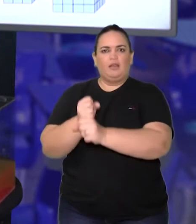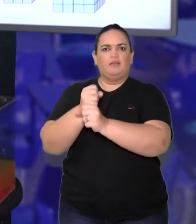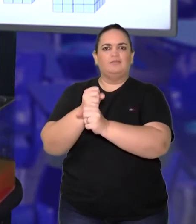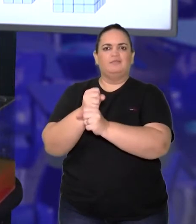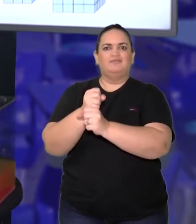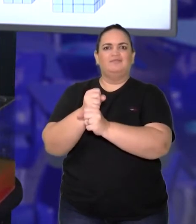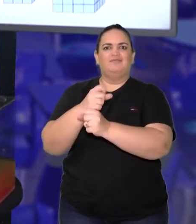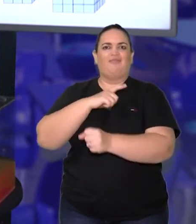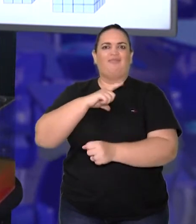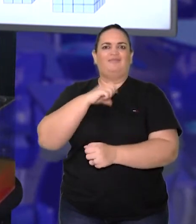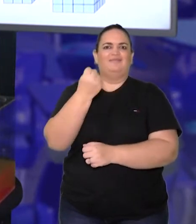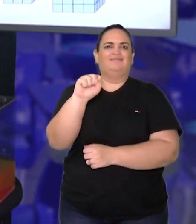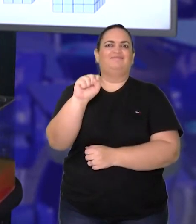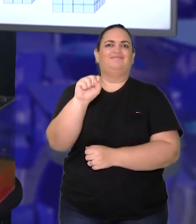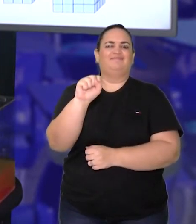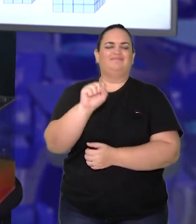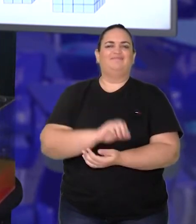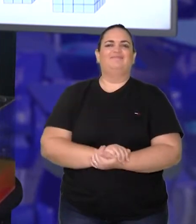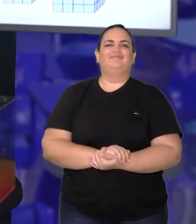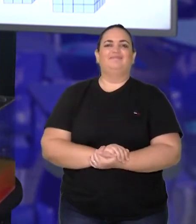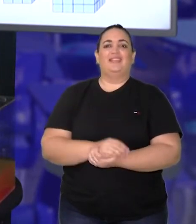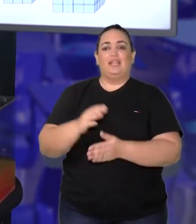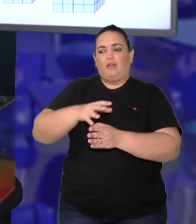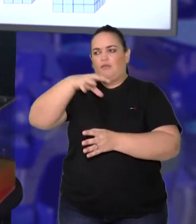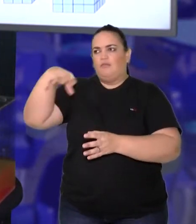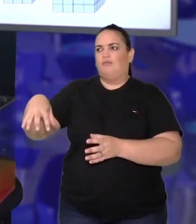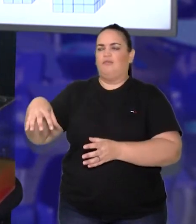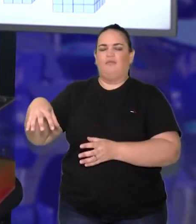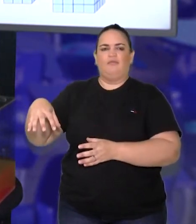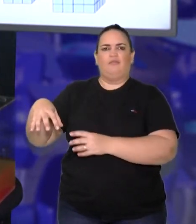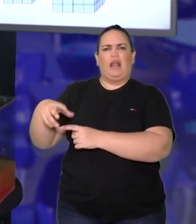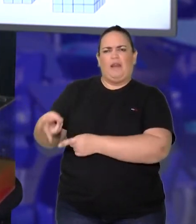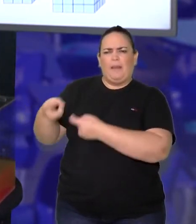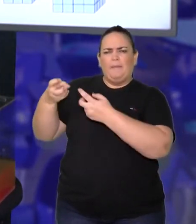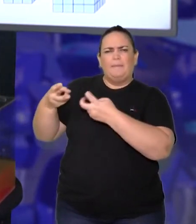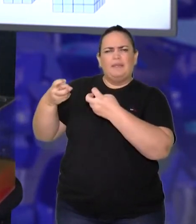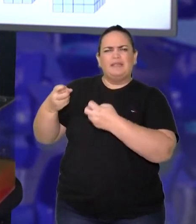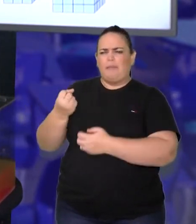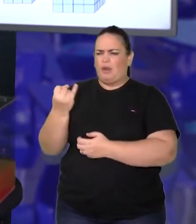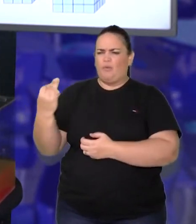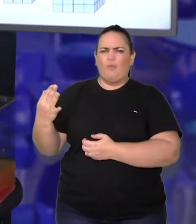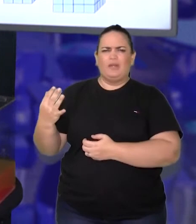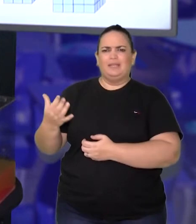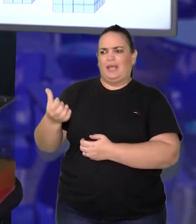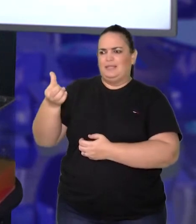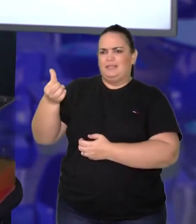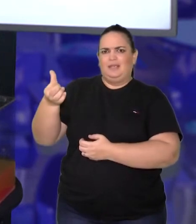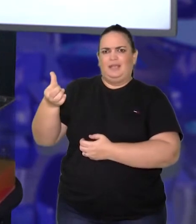tem um total de 8. E assim, sucessivamente, a gente vai aumentando esse quantitativo.